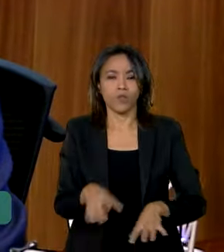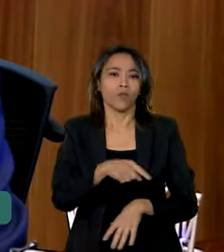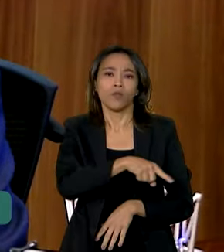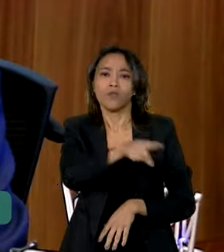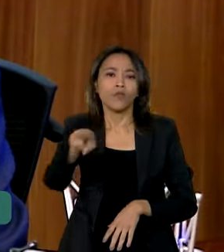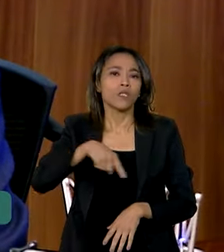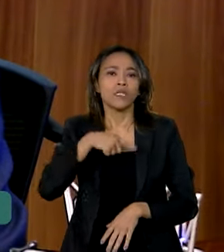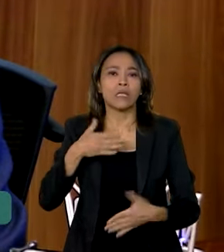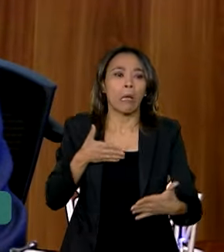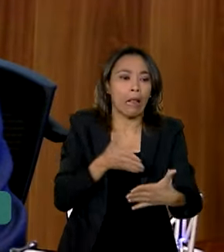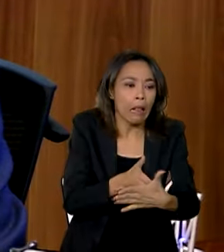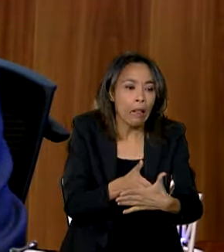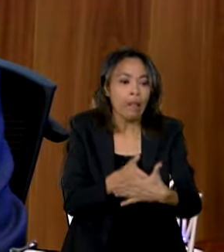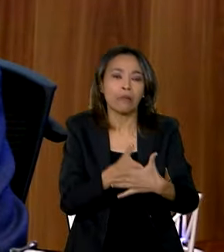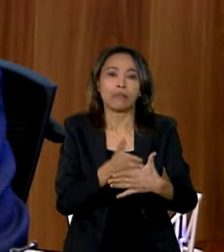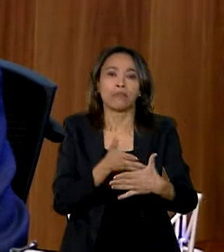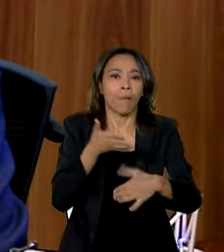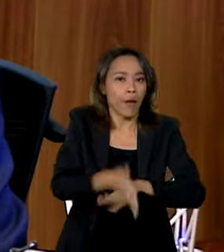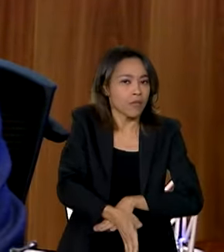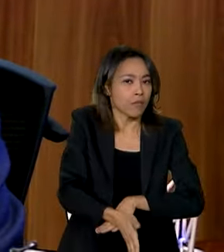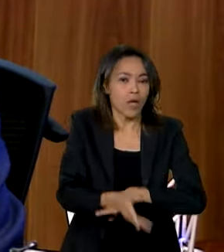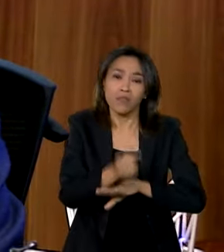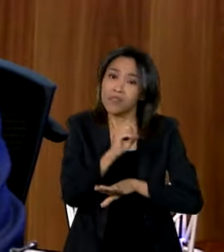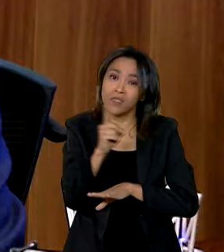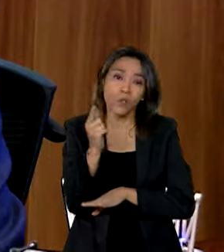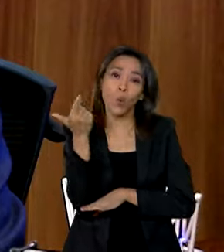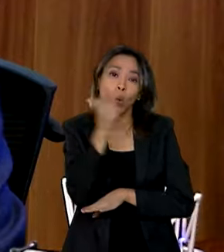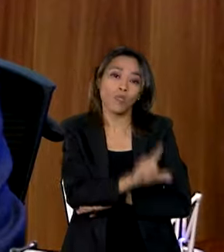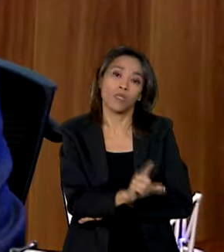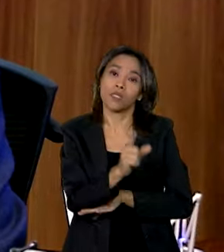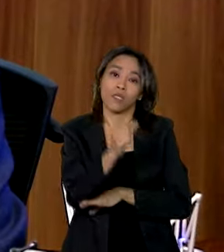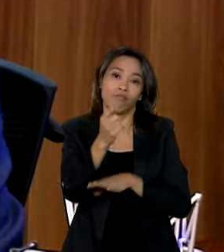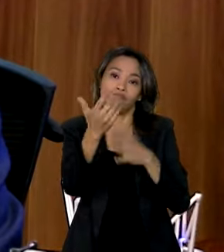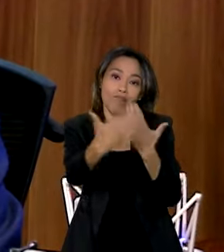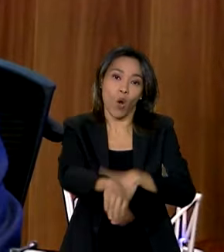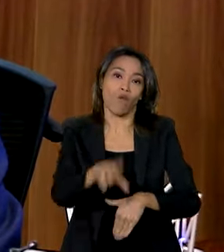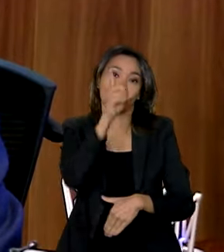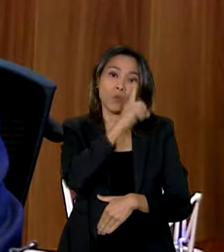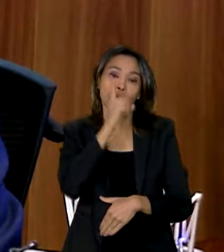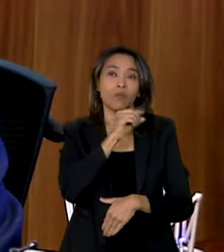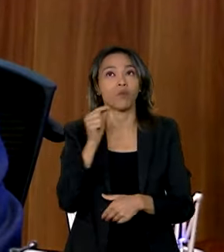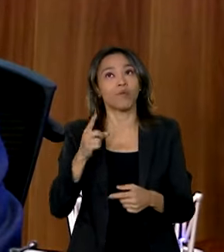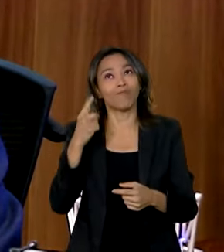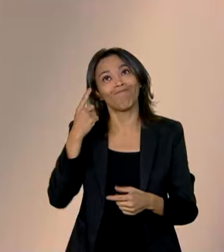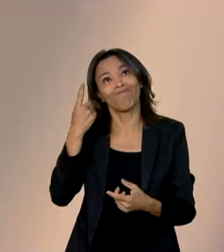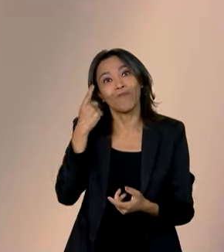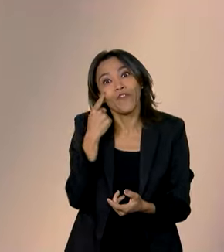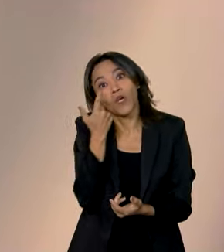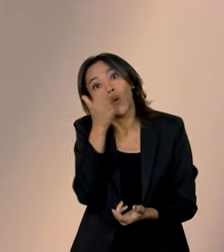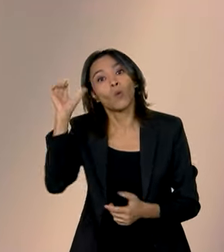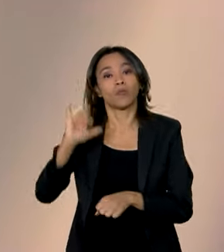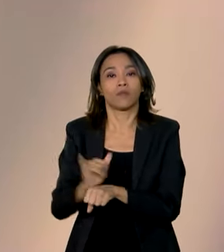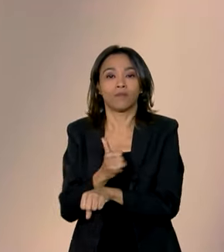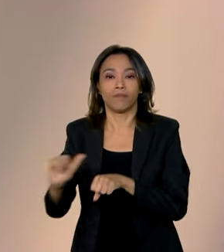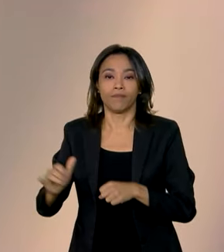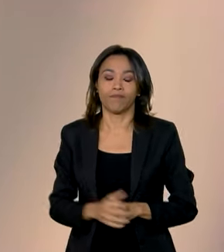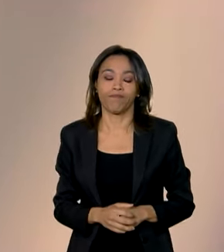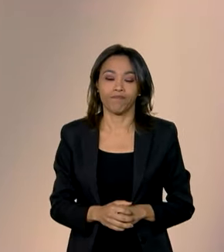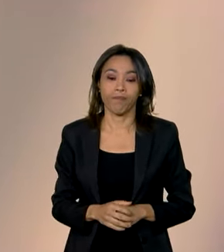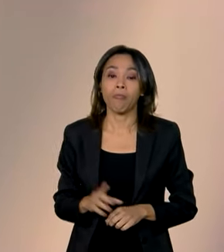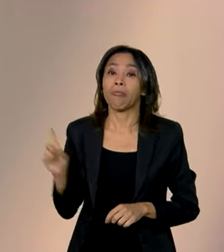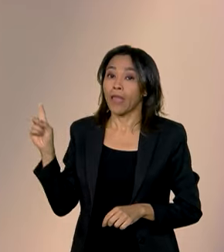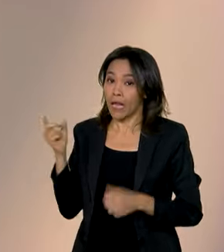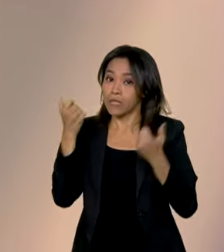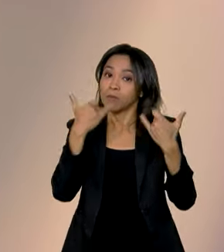de participar do concurso. Se não puder fazer a prova no domingo, nós vamos ter que construir uma outra alternativa. O ministro também